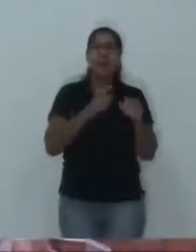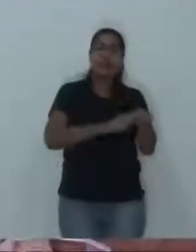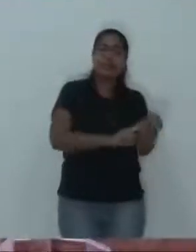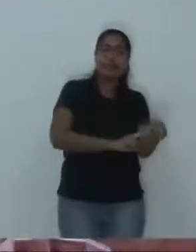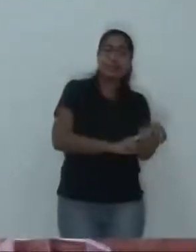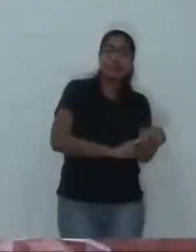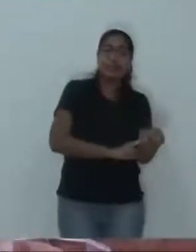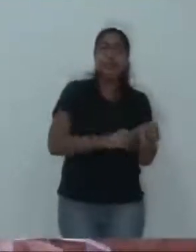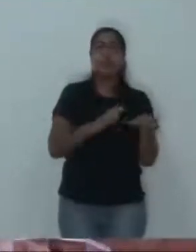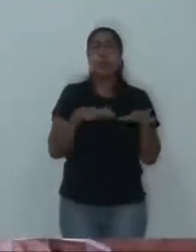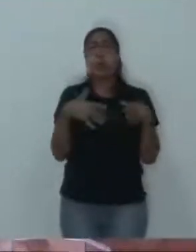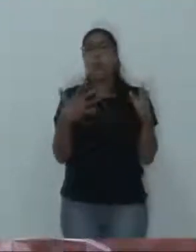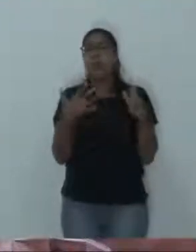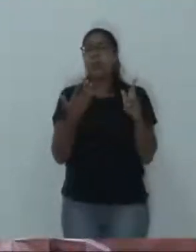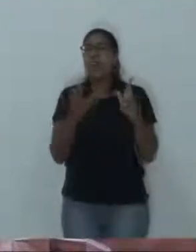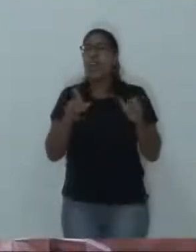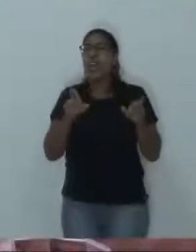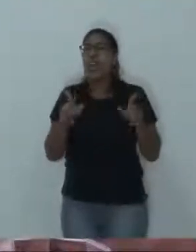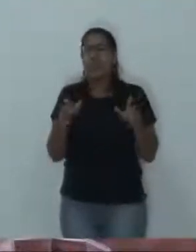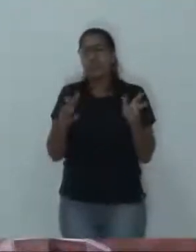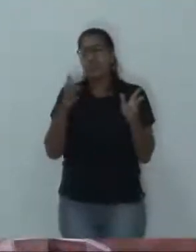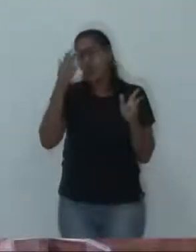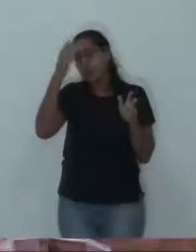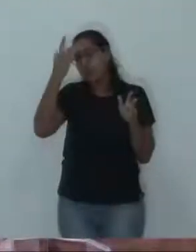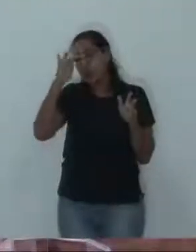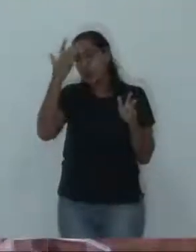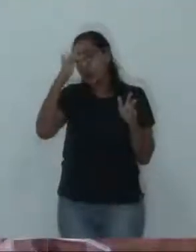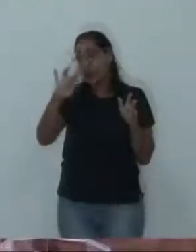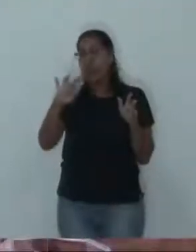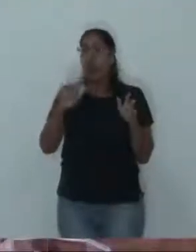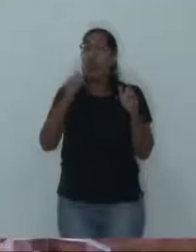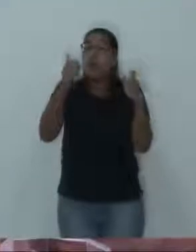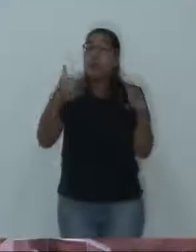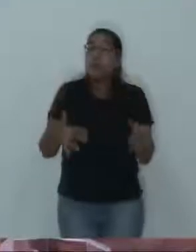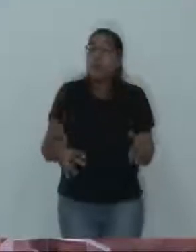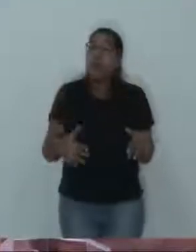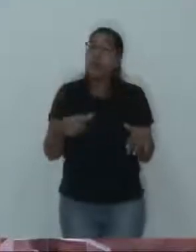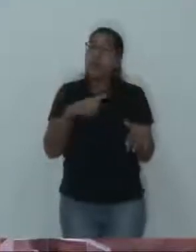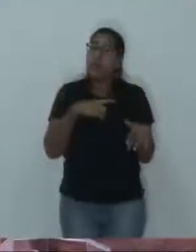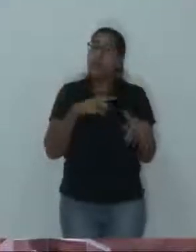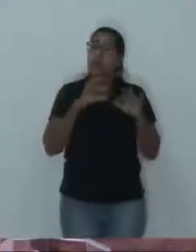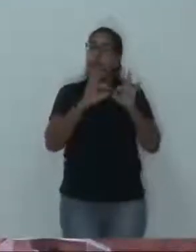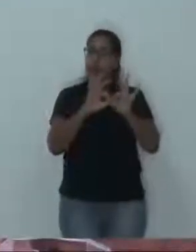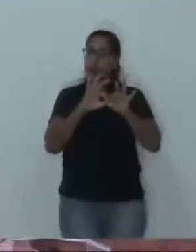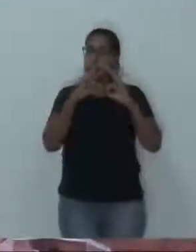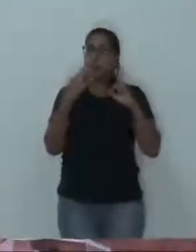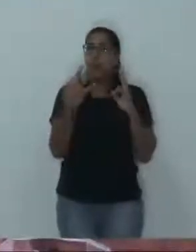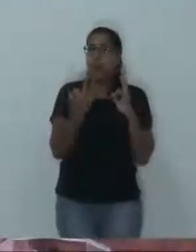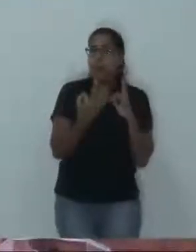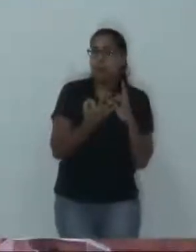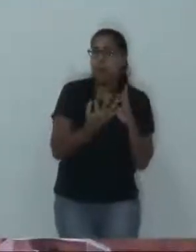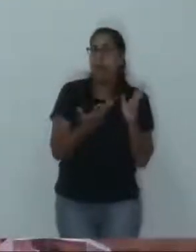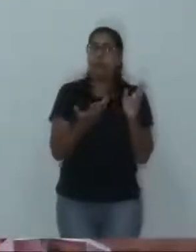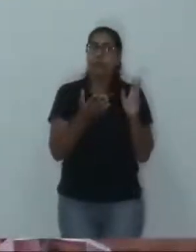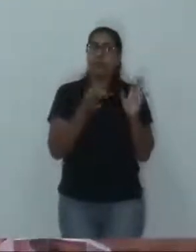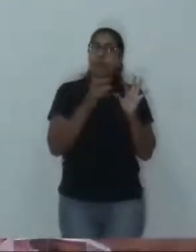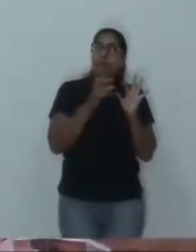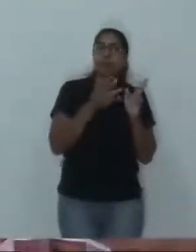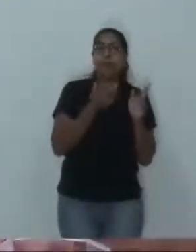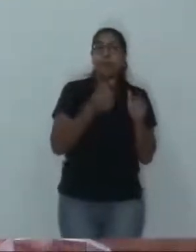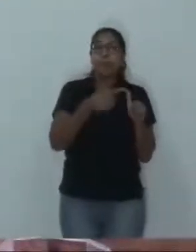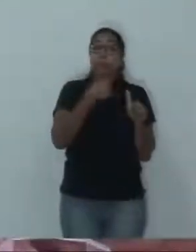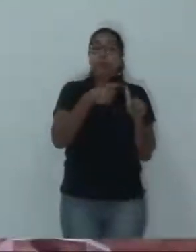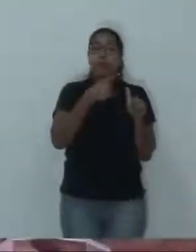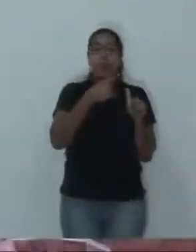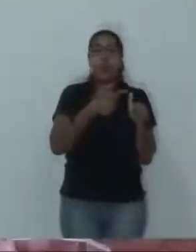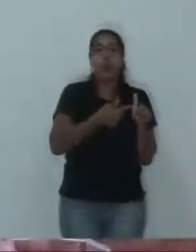Como que eu vou falar com uma pessoa dessa aí? O que eu falar para ele, que tem linha direta, não tem como falar com uma pessoa dessa